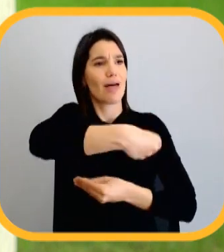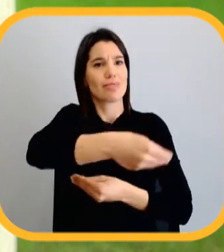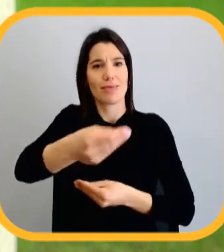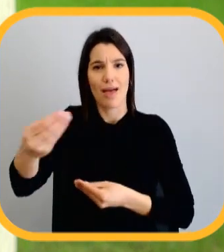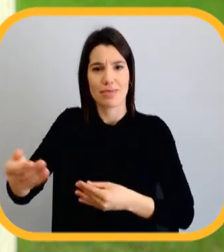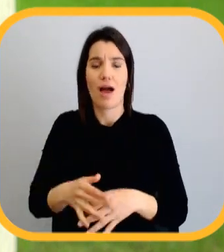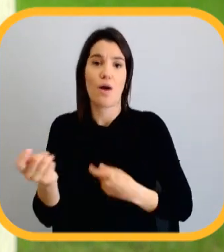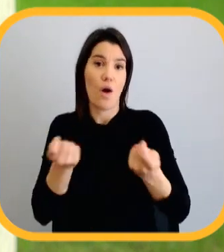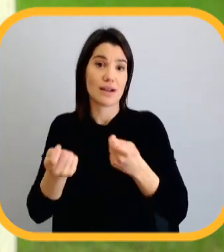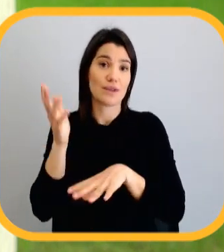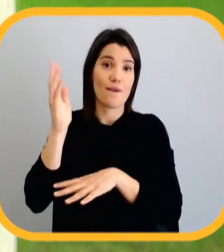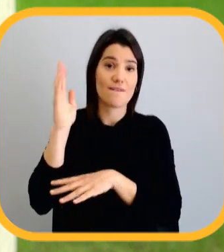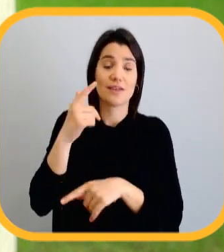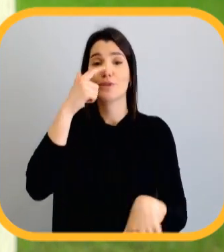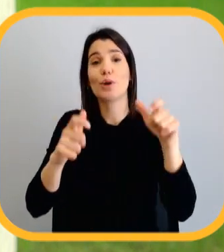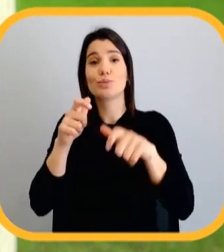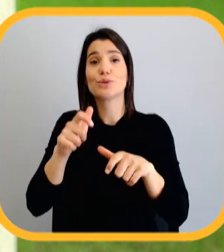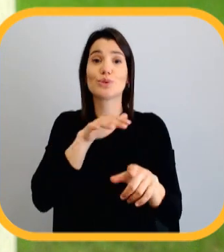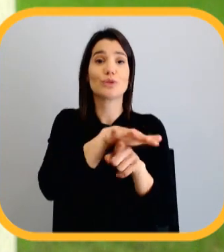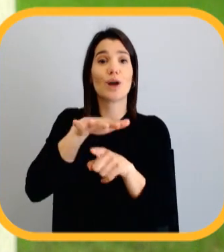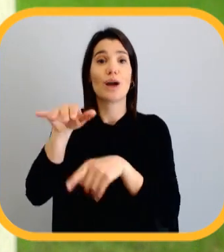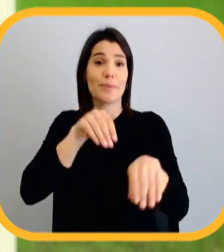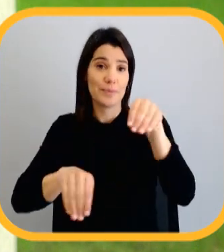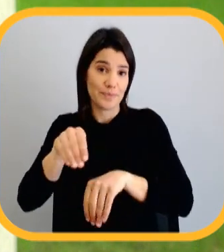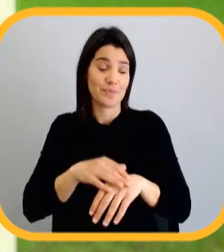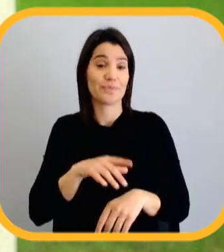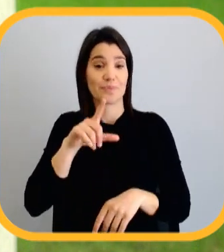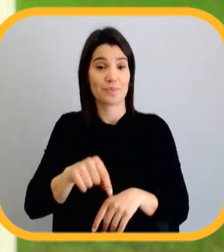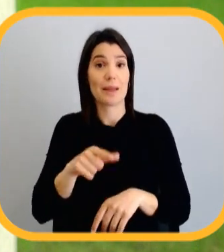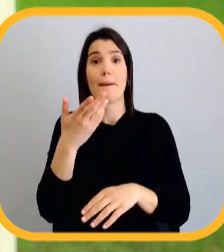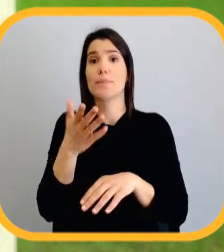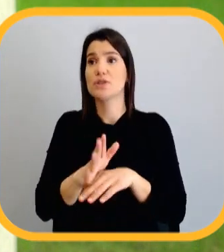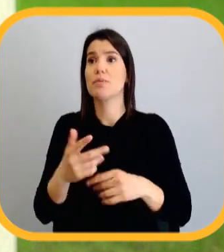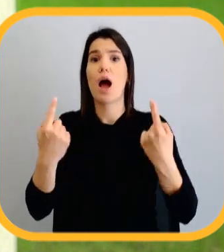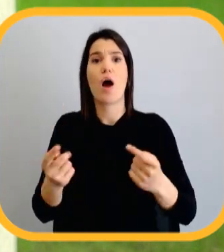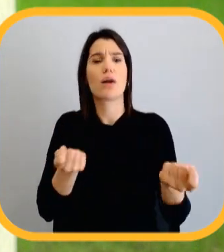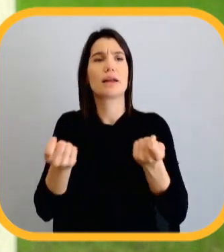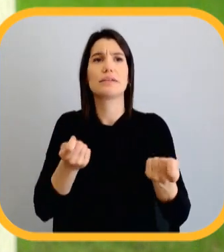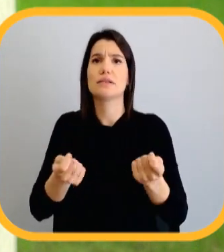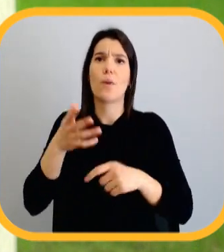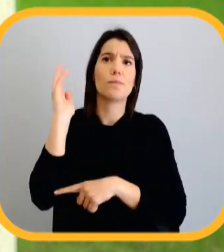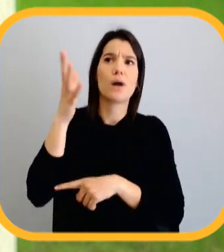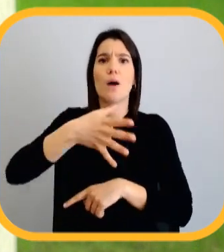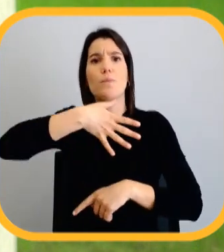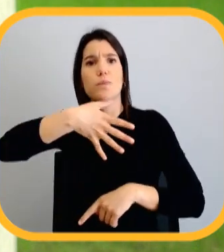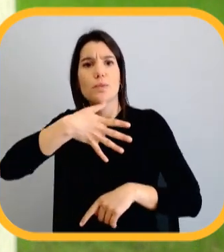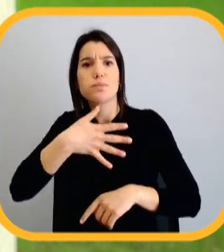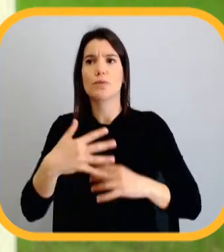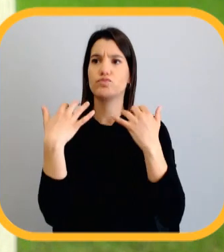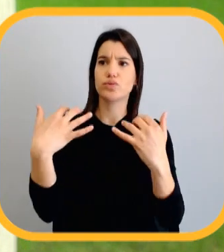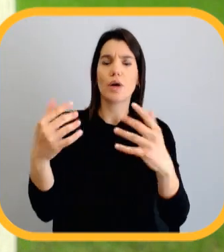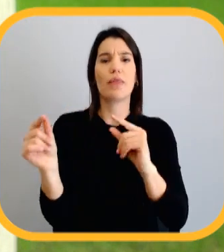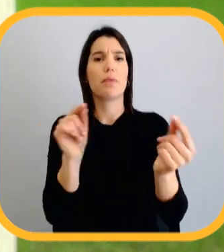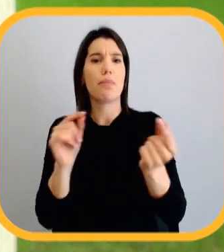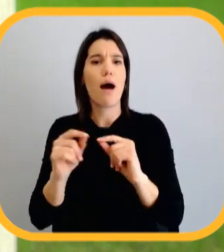campanha, organização de eventos e a mobilização de eleitores. E realizam-se eventos de campanha, como comícios, debates e